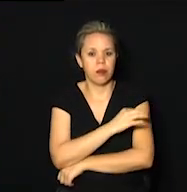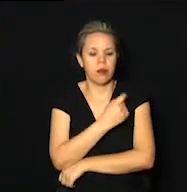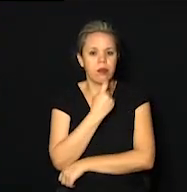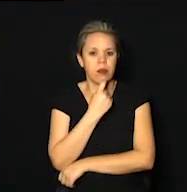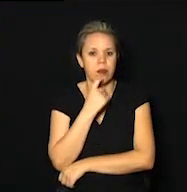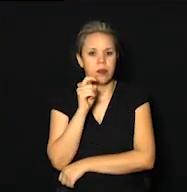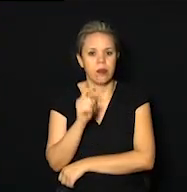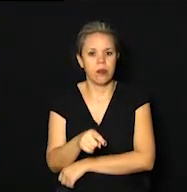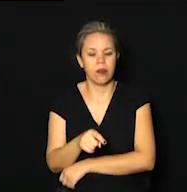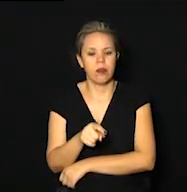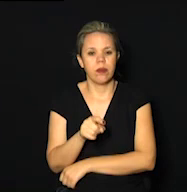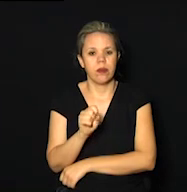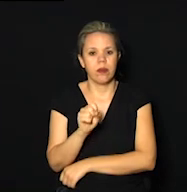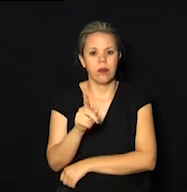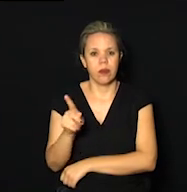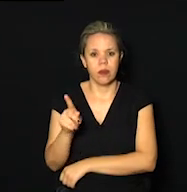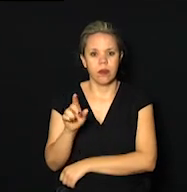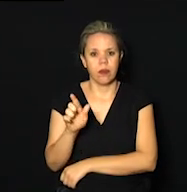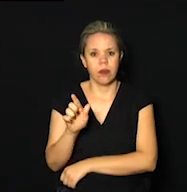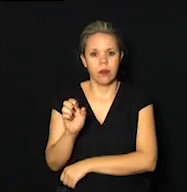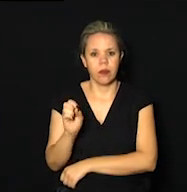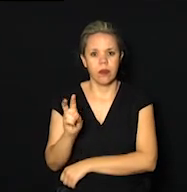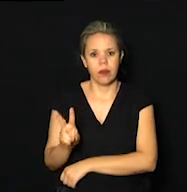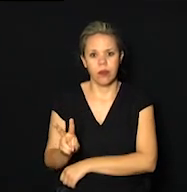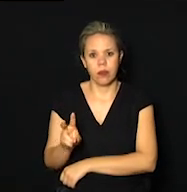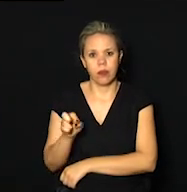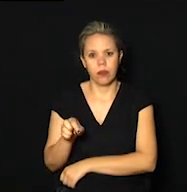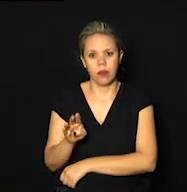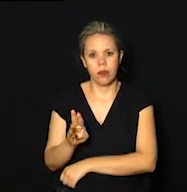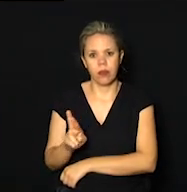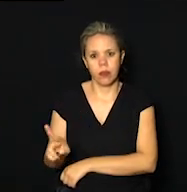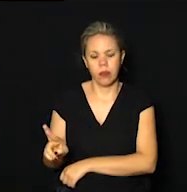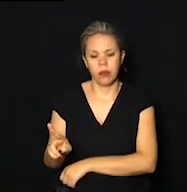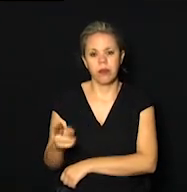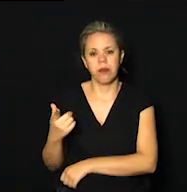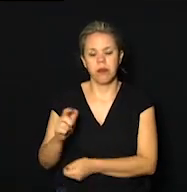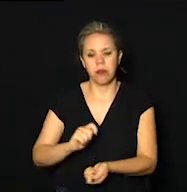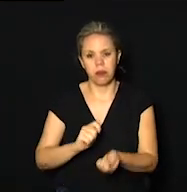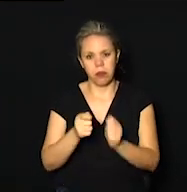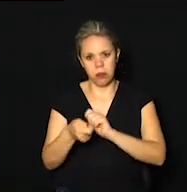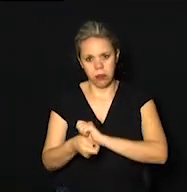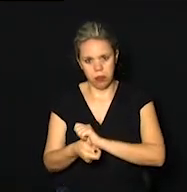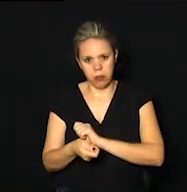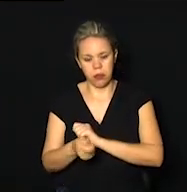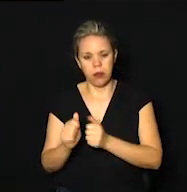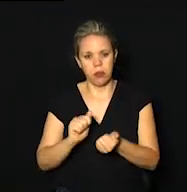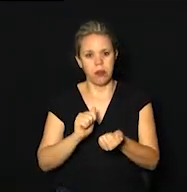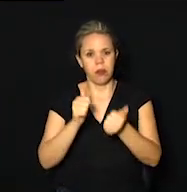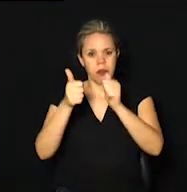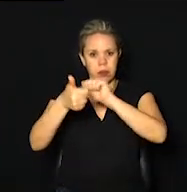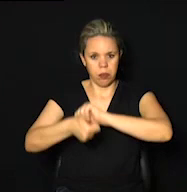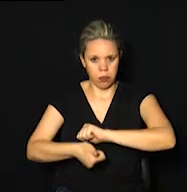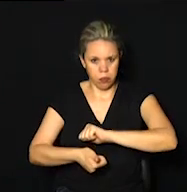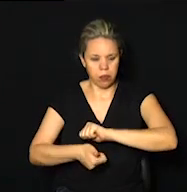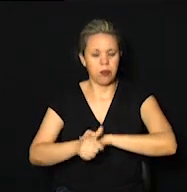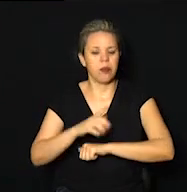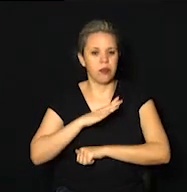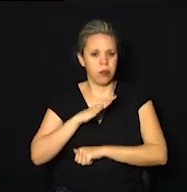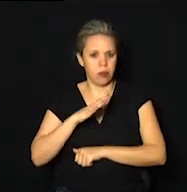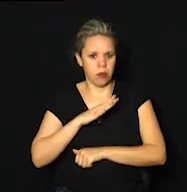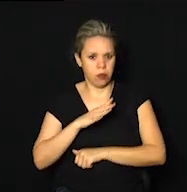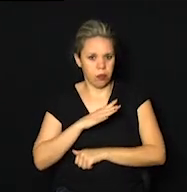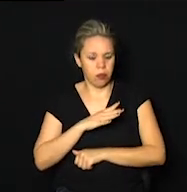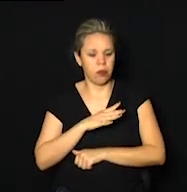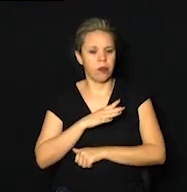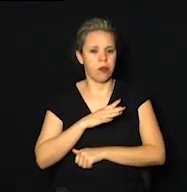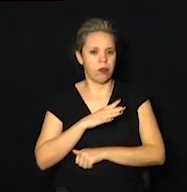.sp.gov.br. Mais uma adaptação aí do esporte na nossa cidade, envolvendo